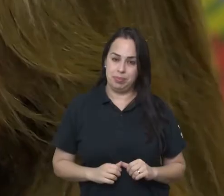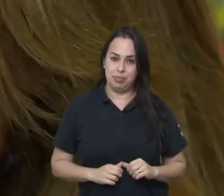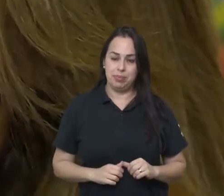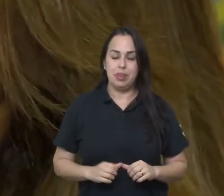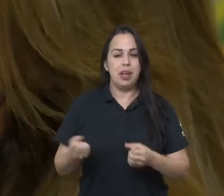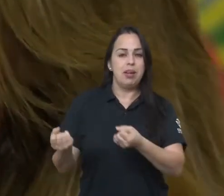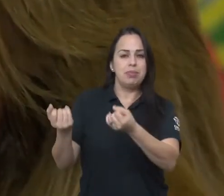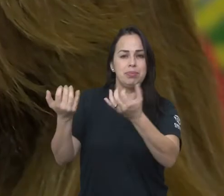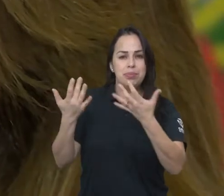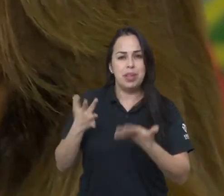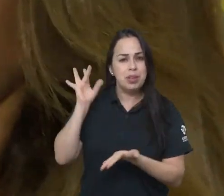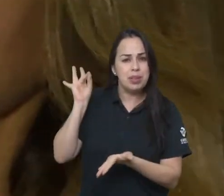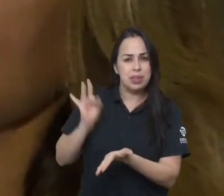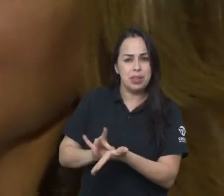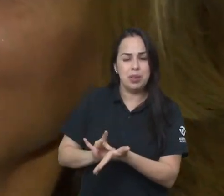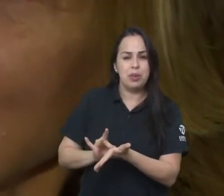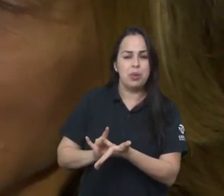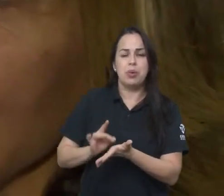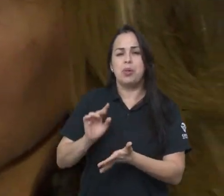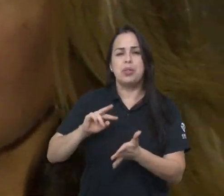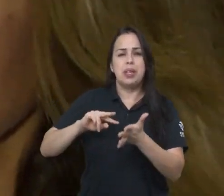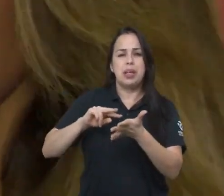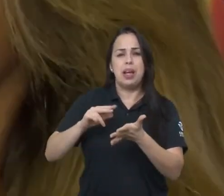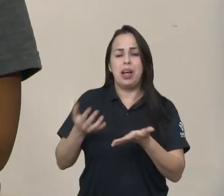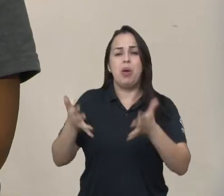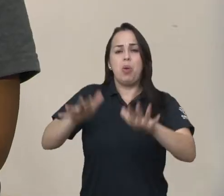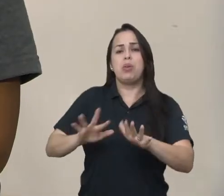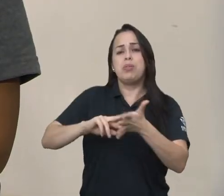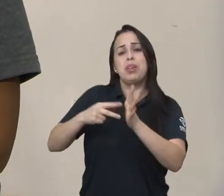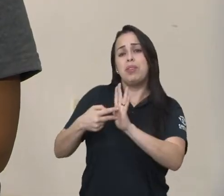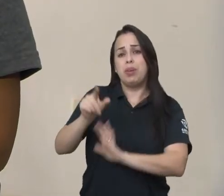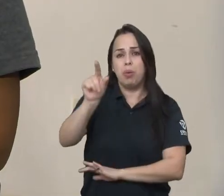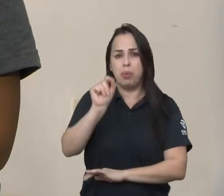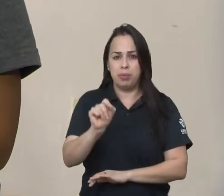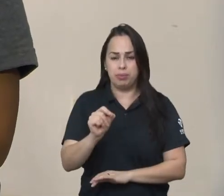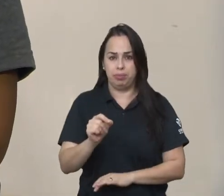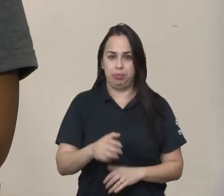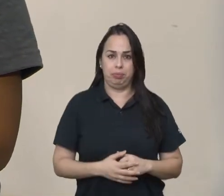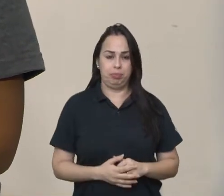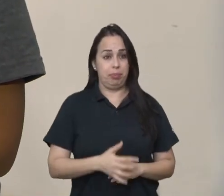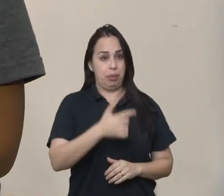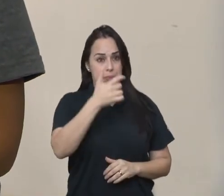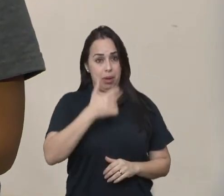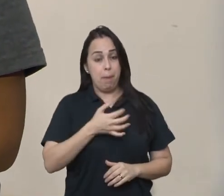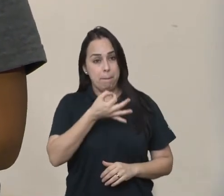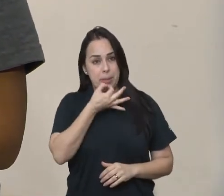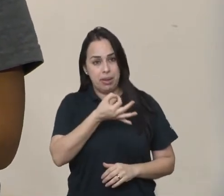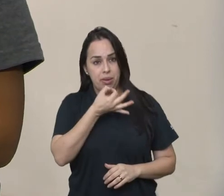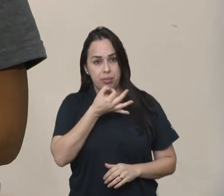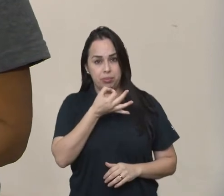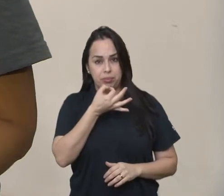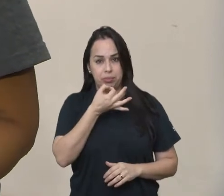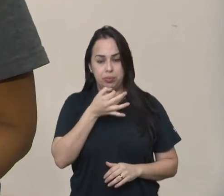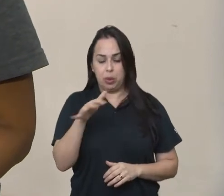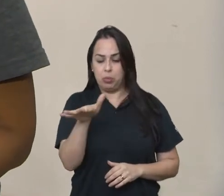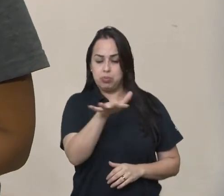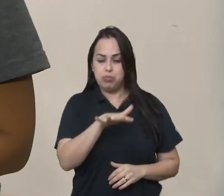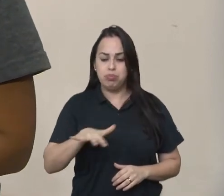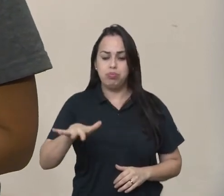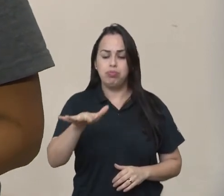Surdo, e explica, de fato, o que é a inclusão. Para mim, um ambiente que seria